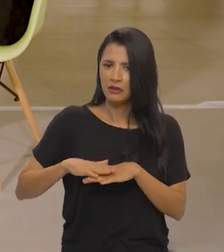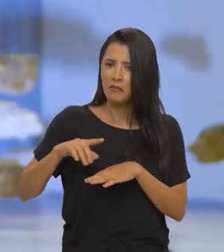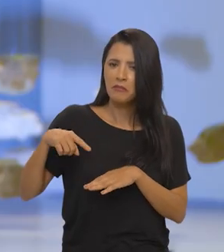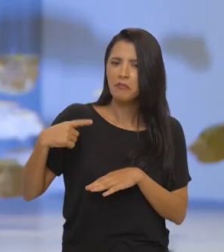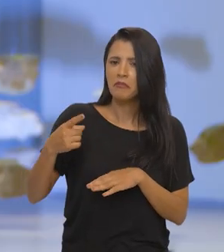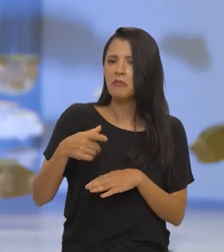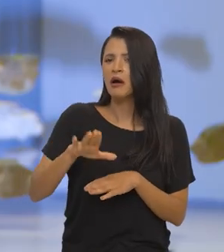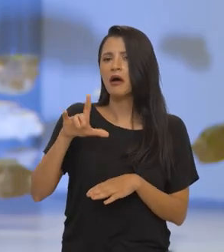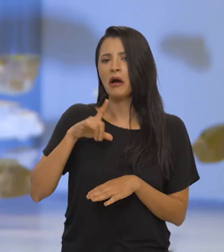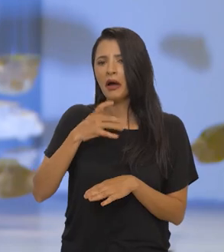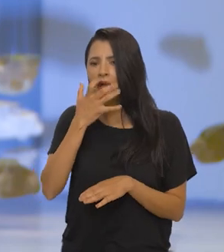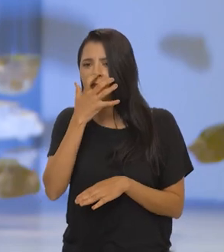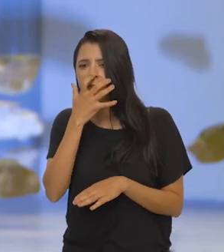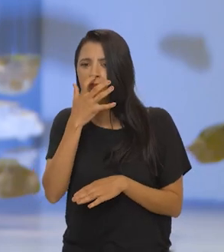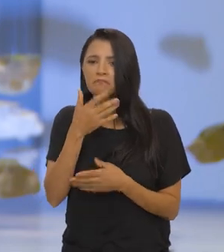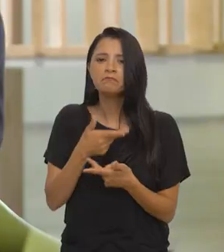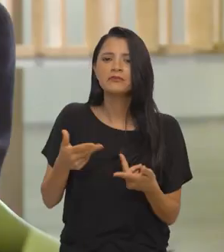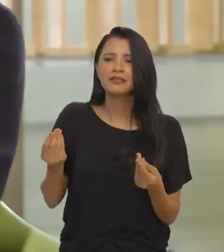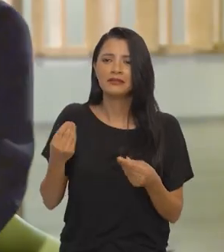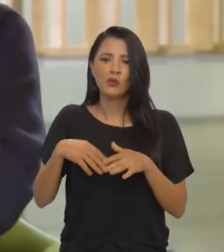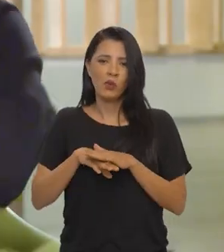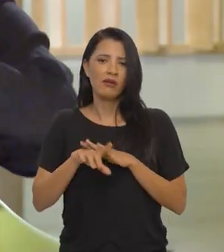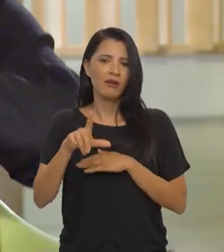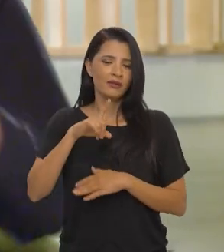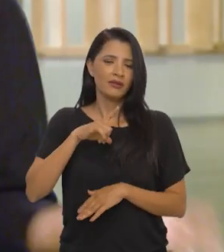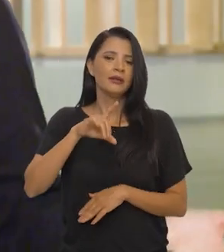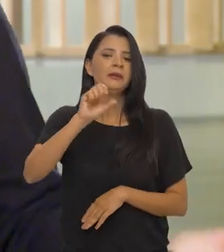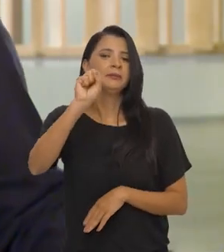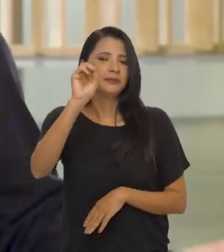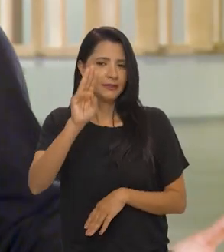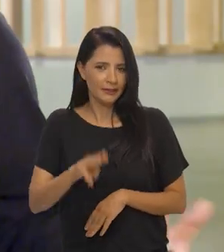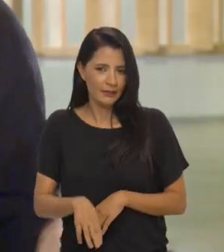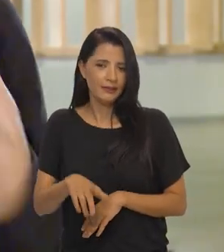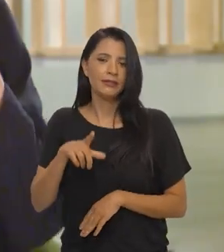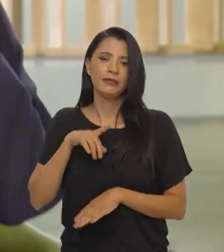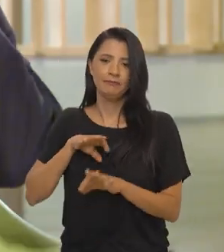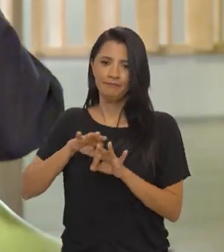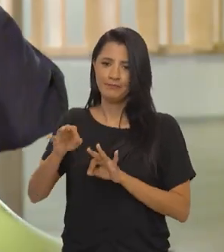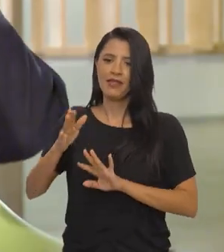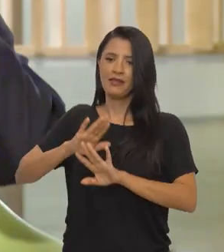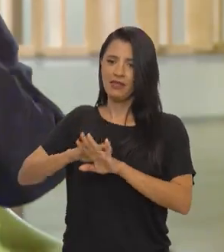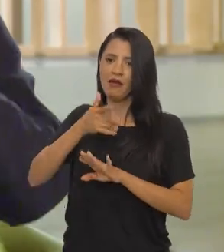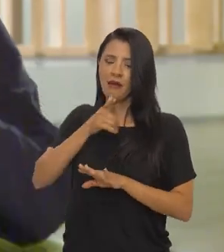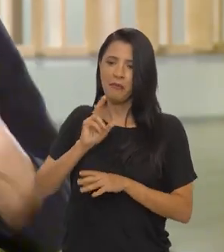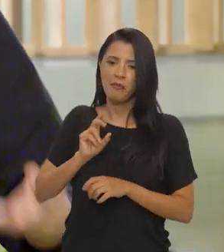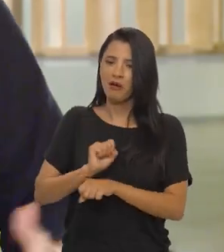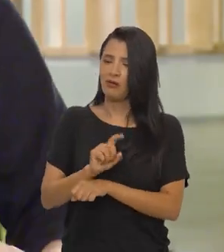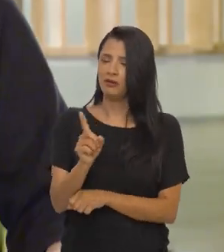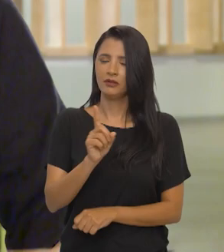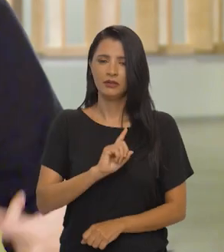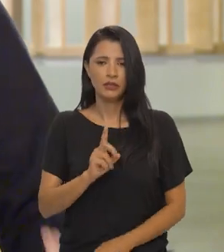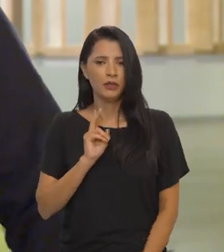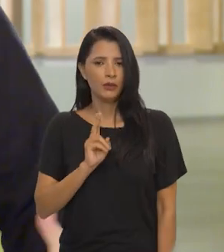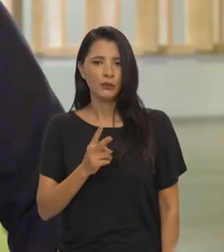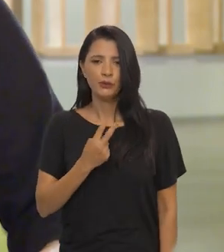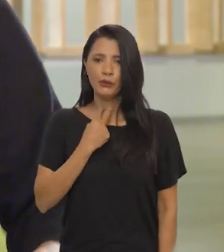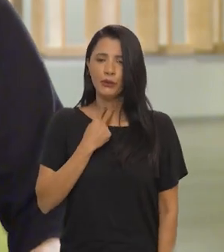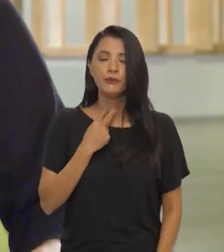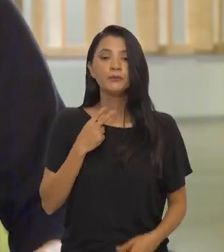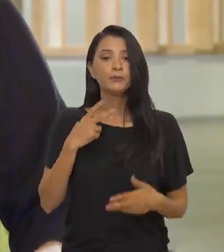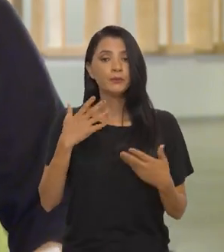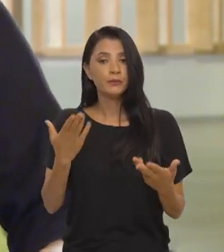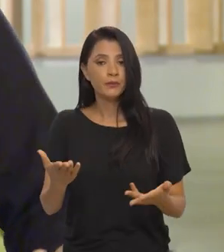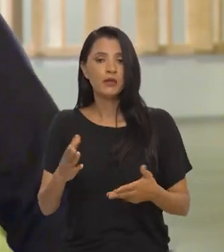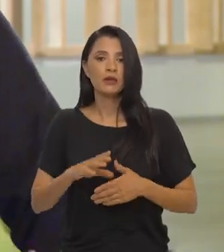gente, tem mais por vir aí, tem coisa no forno. Com certeza, a gente não para, não pode parar.